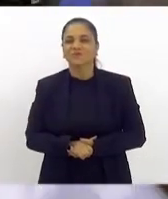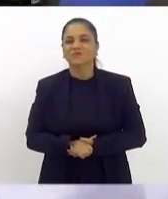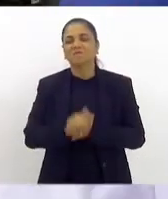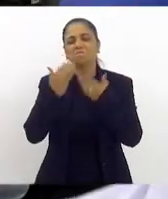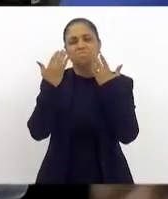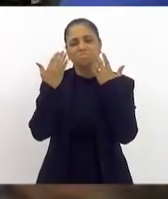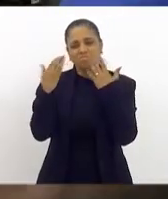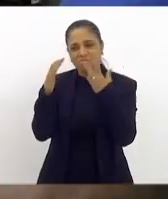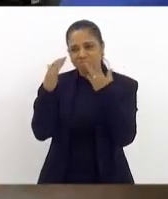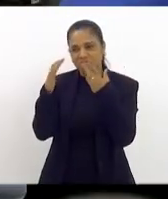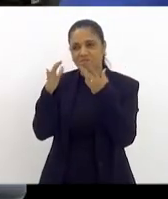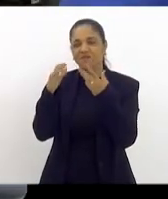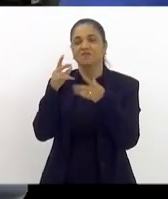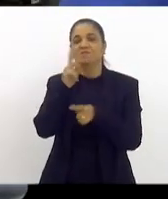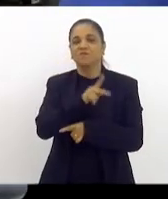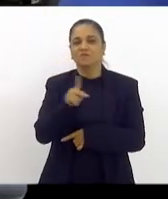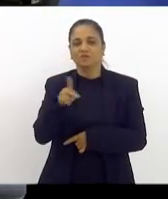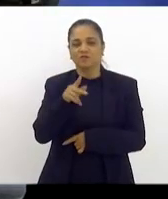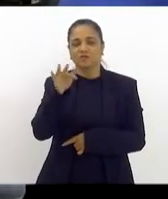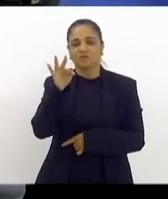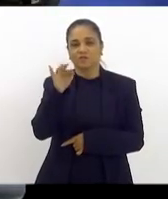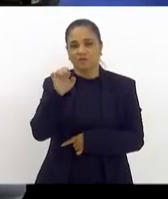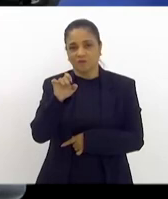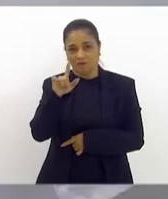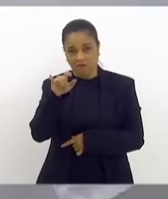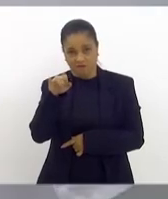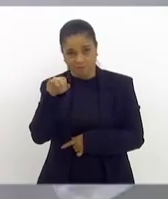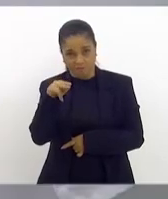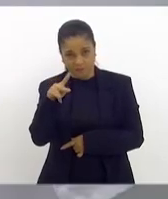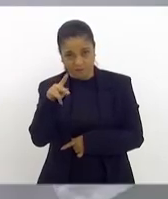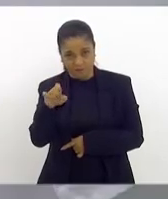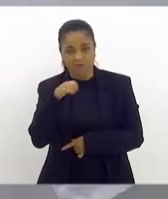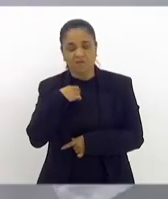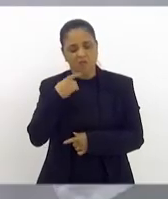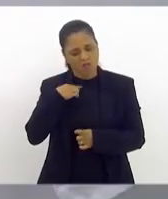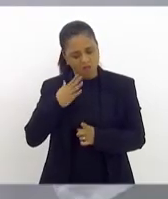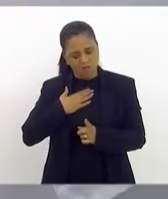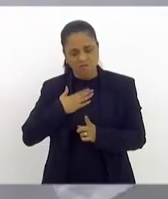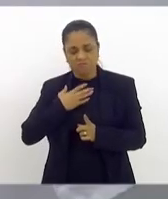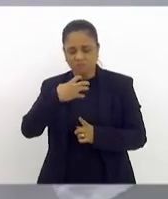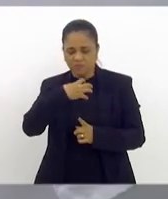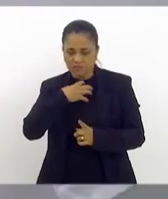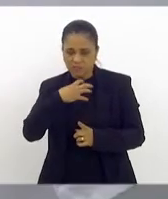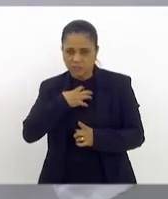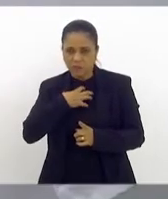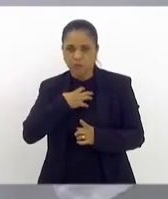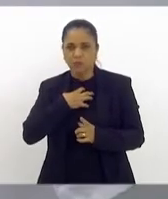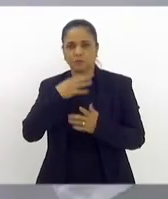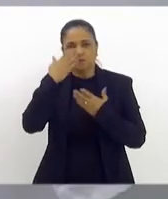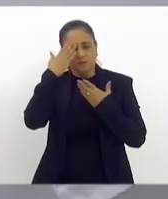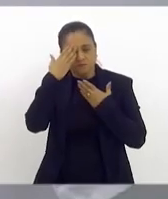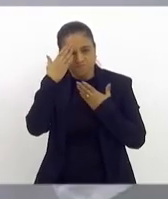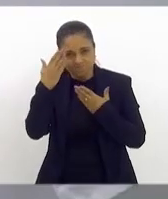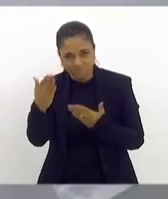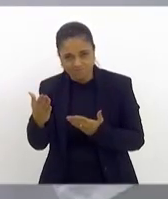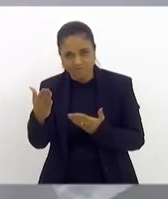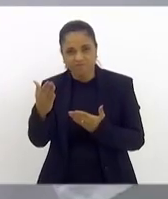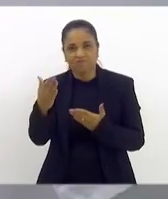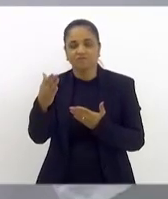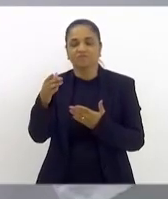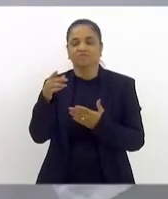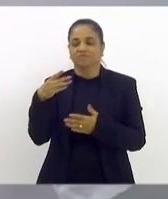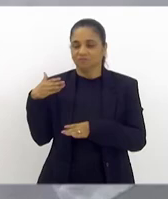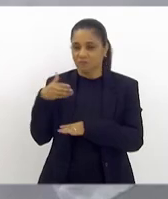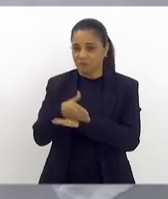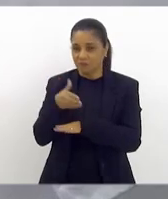Parabéns, professor Felipe. Isso nos honra muito a sua presença. O professor